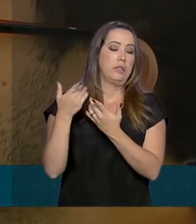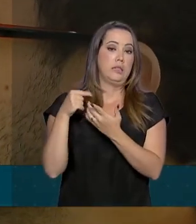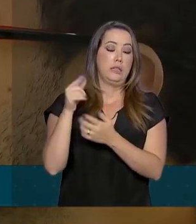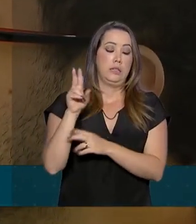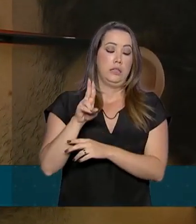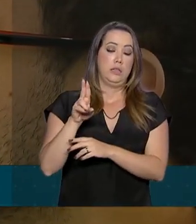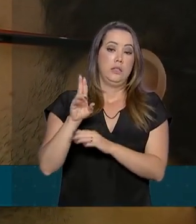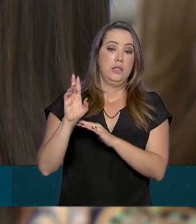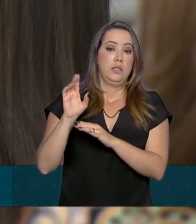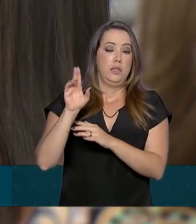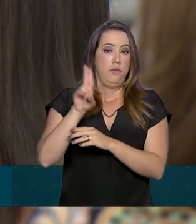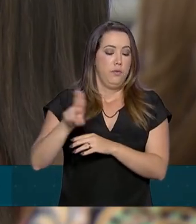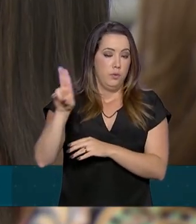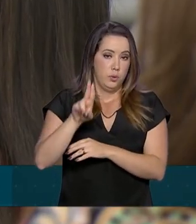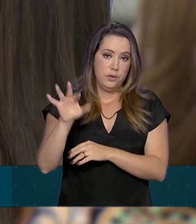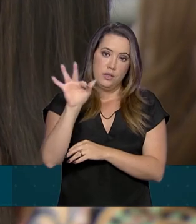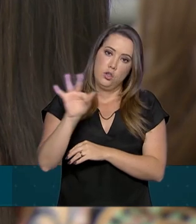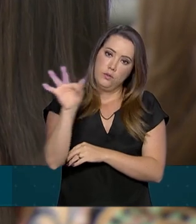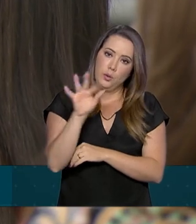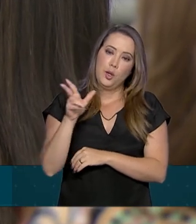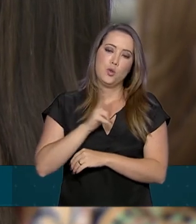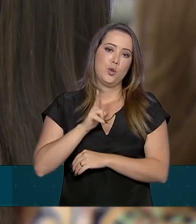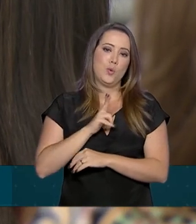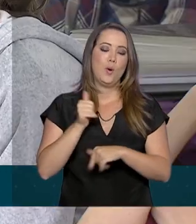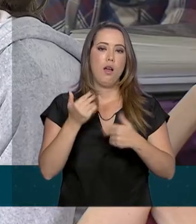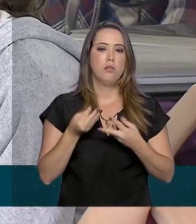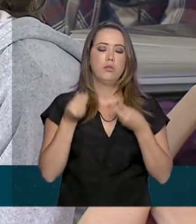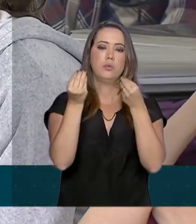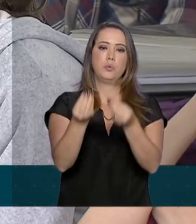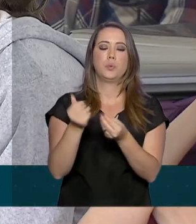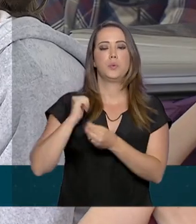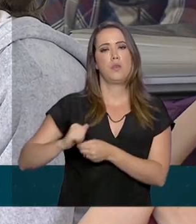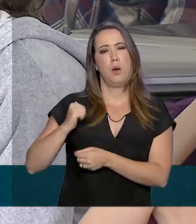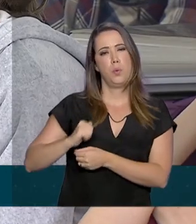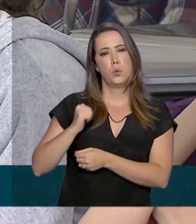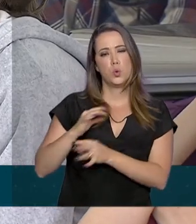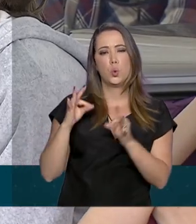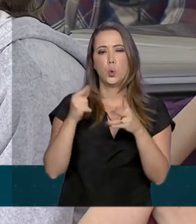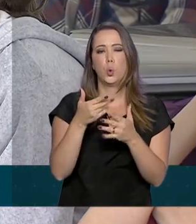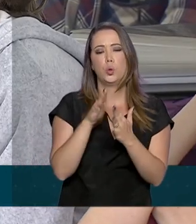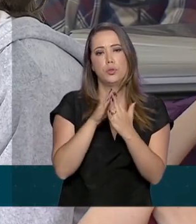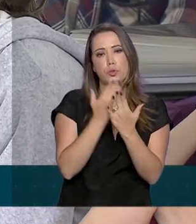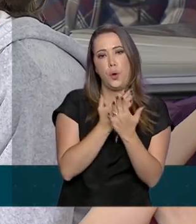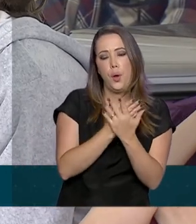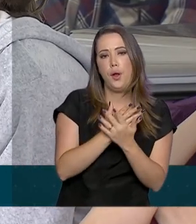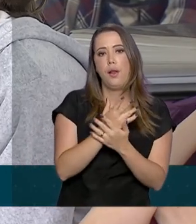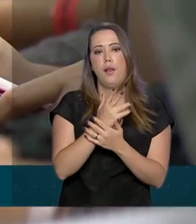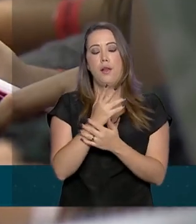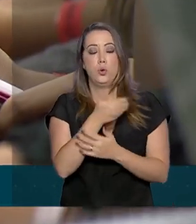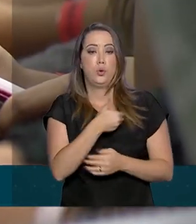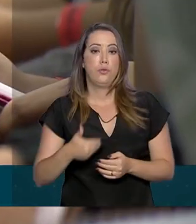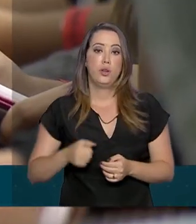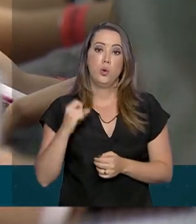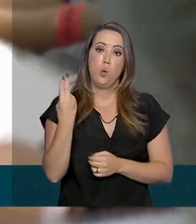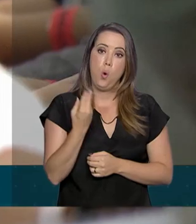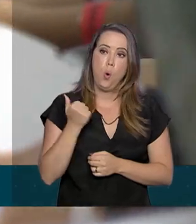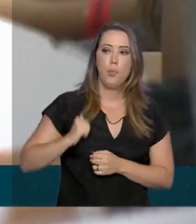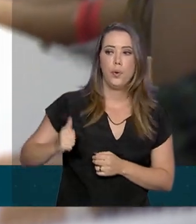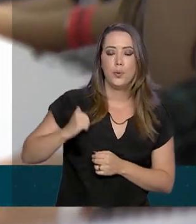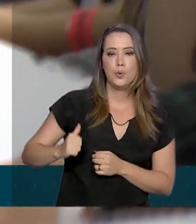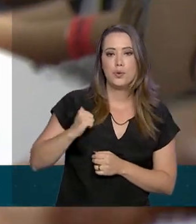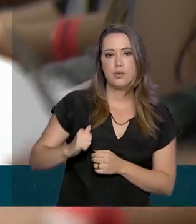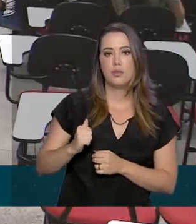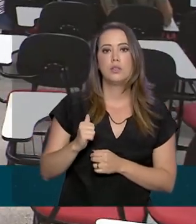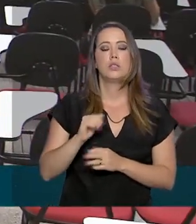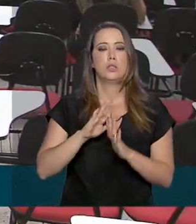instituições particulares de ensino superior. As bolsas são concedidas para quem estudou todo o ensino médio em escola pública ou foi bolsista em colégio